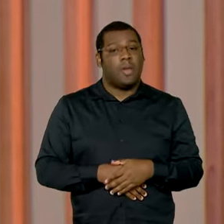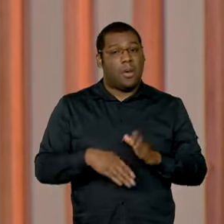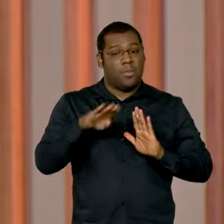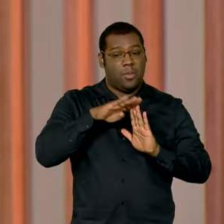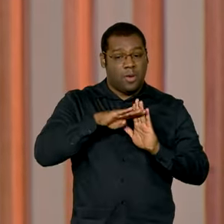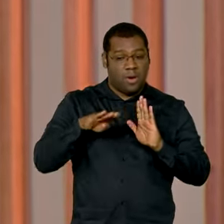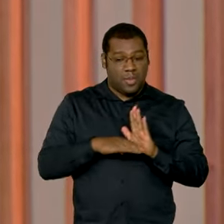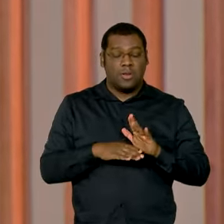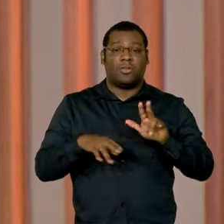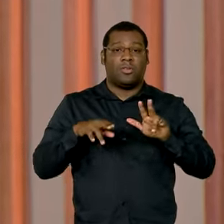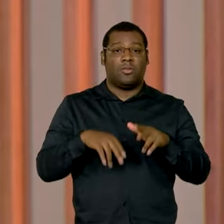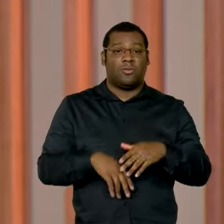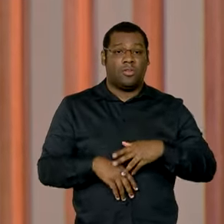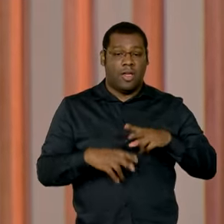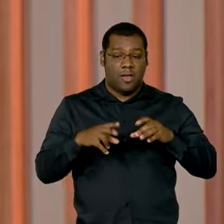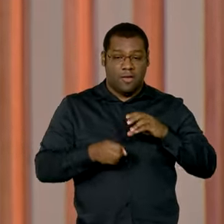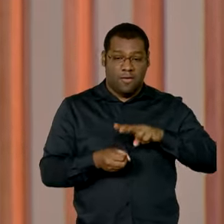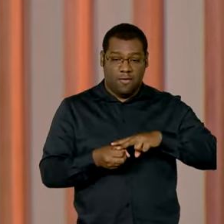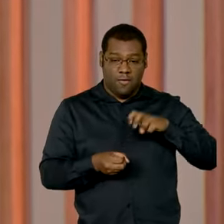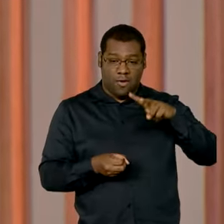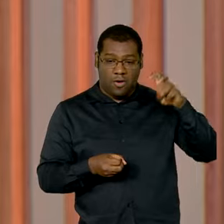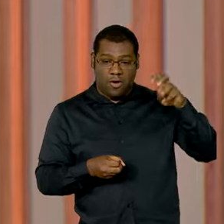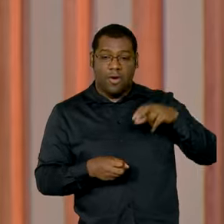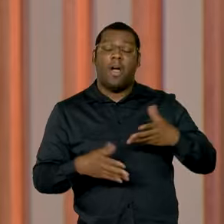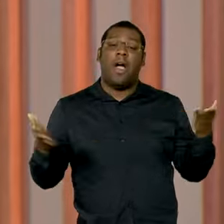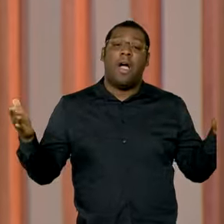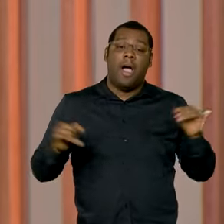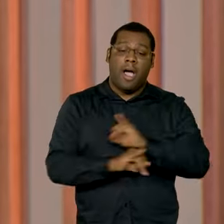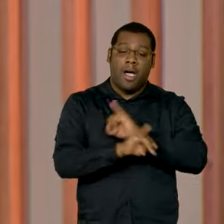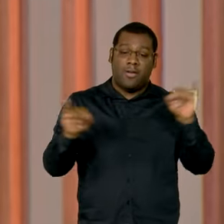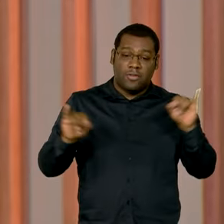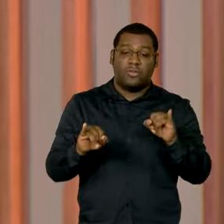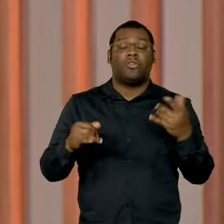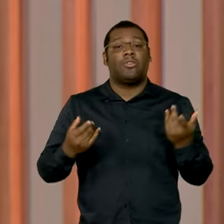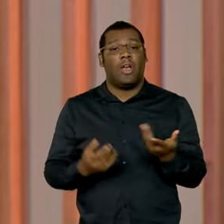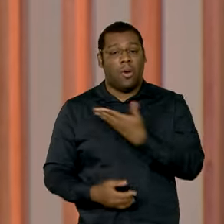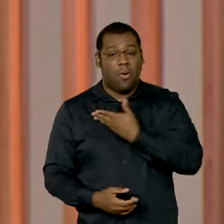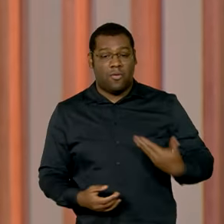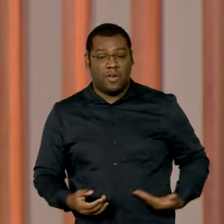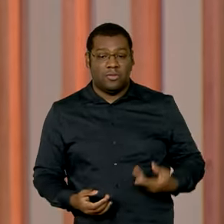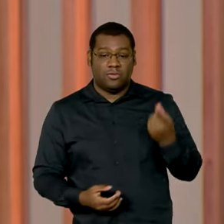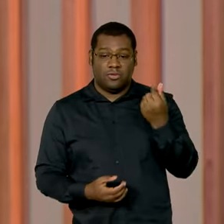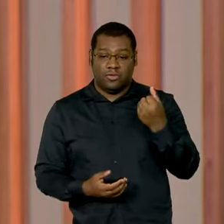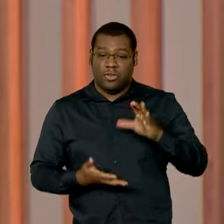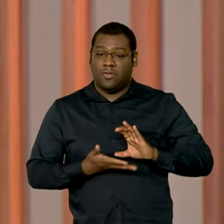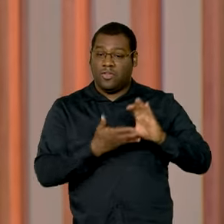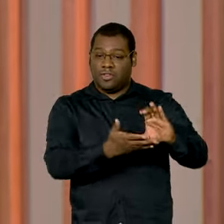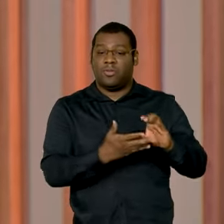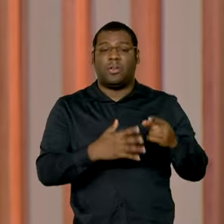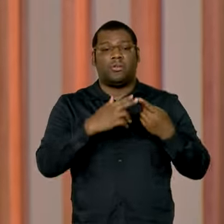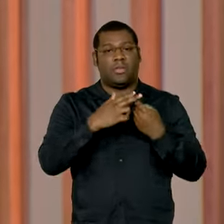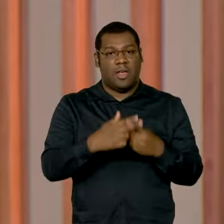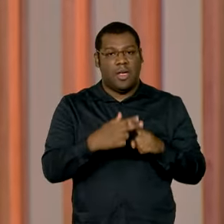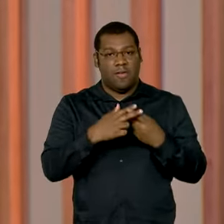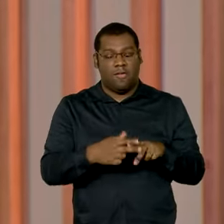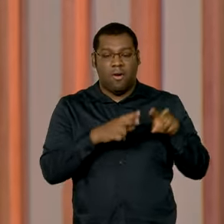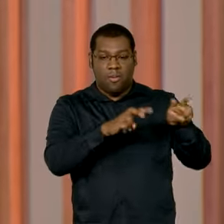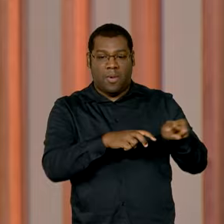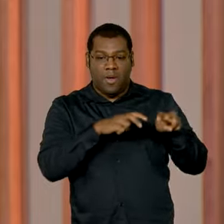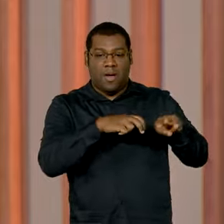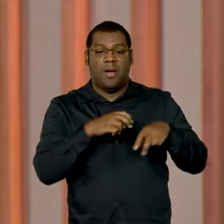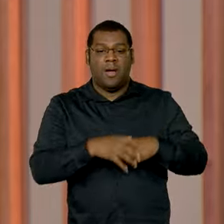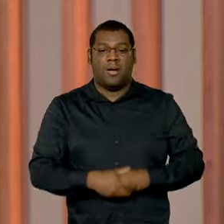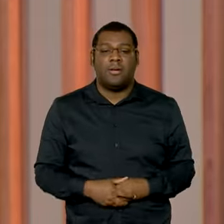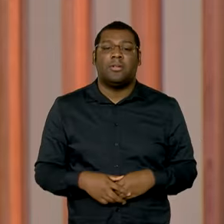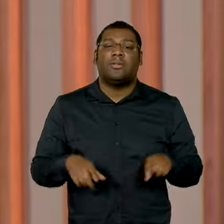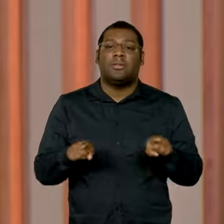e ele falou sobre o valor que será investido neste ano em reforma agrária. Paulo Teixeira explicou também que tipos de